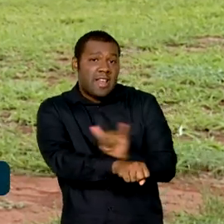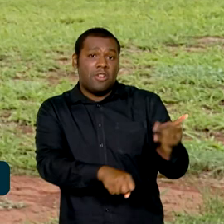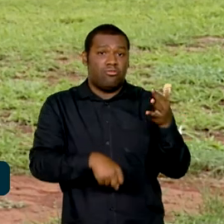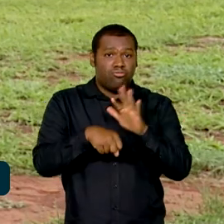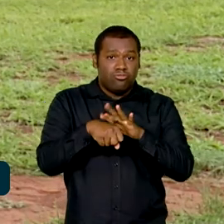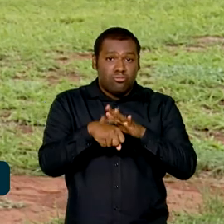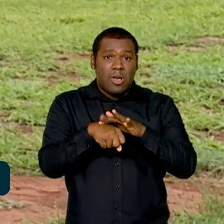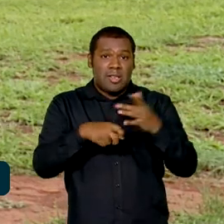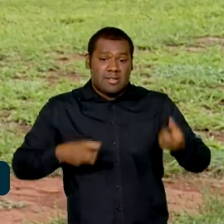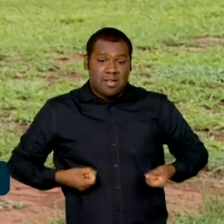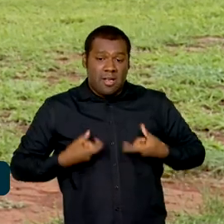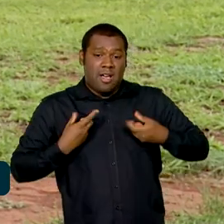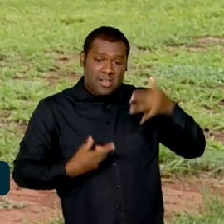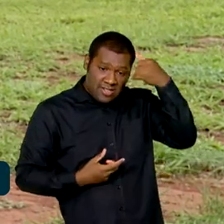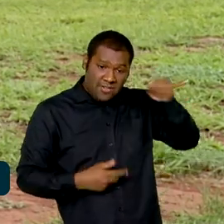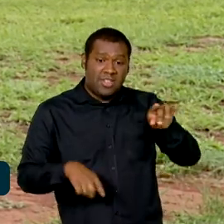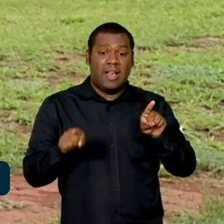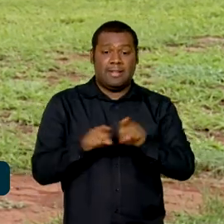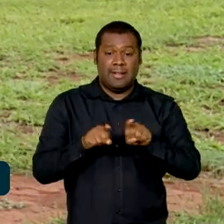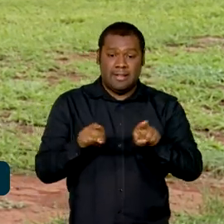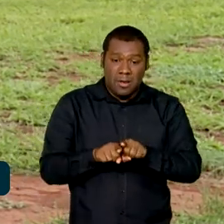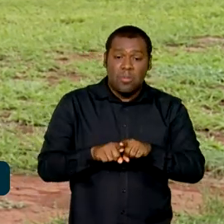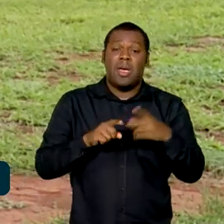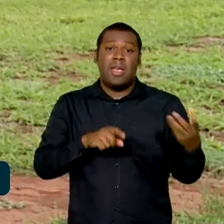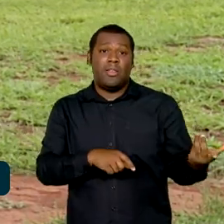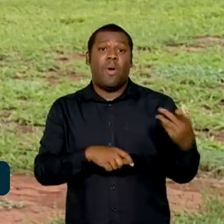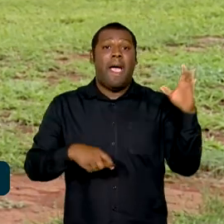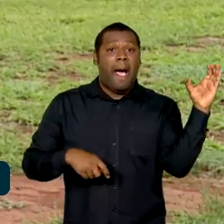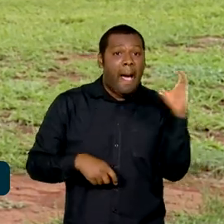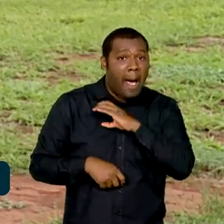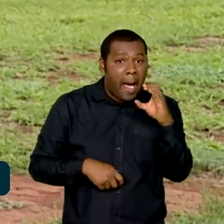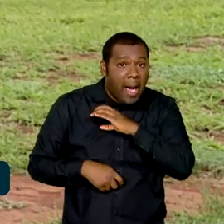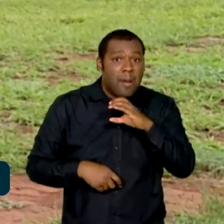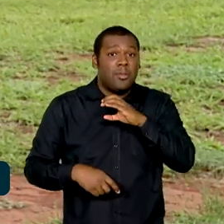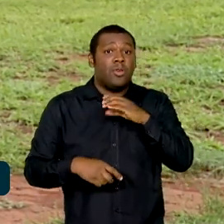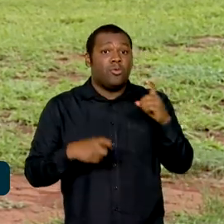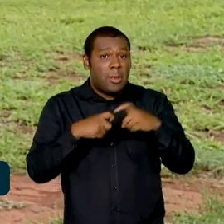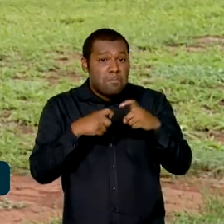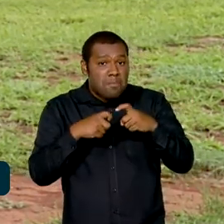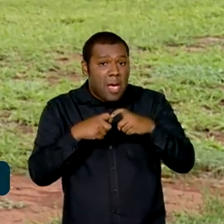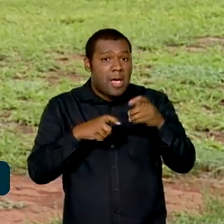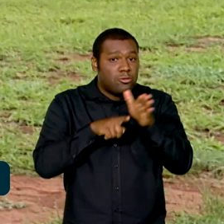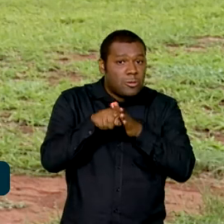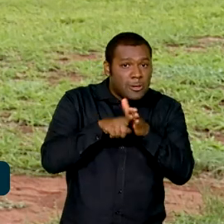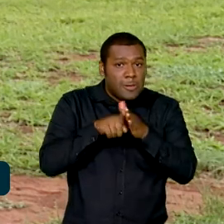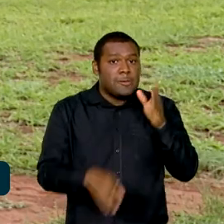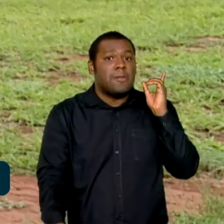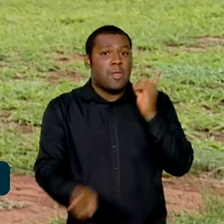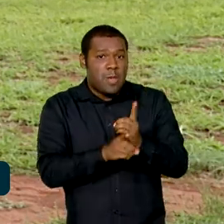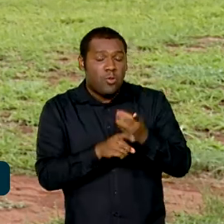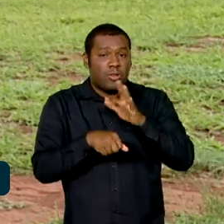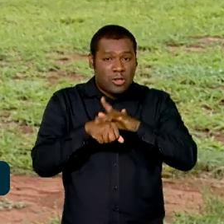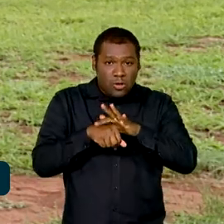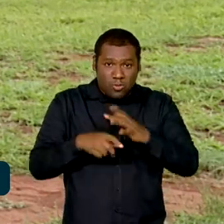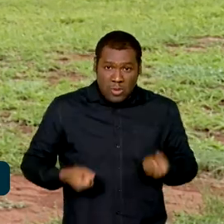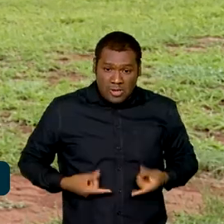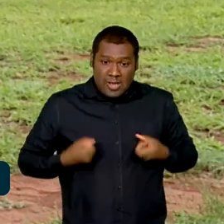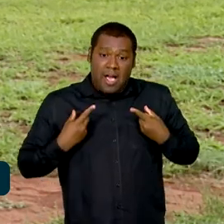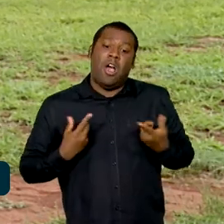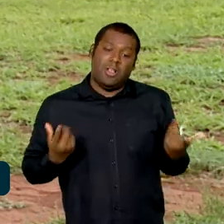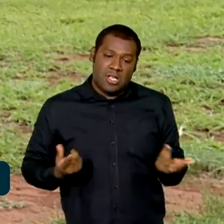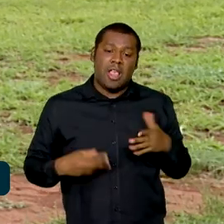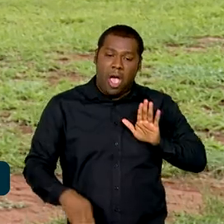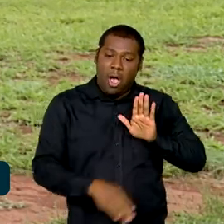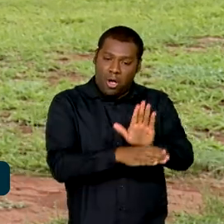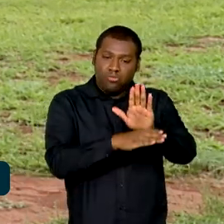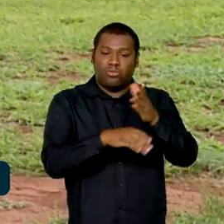Nacional de Prevenção e Controle do Câncer, que tem como principais objetivos a redução da incidência e da